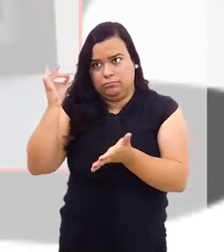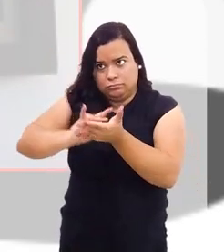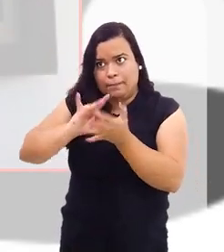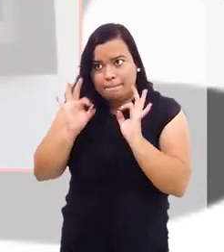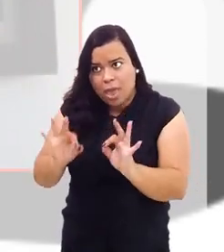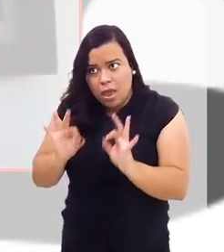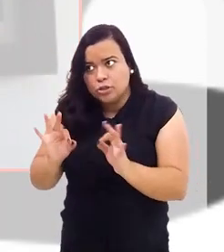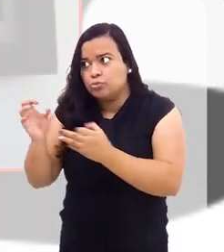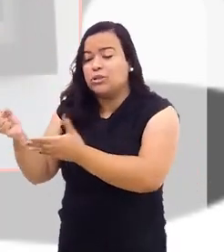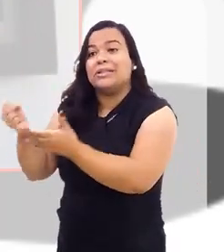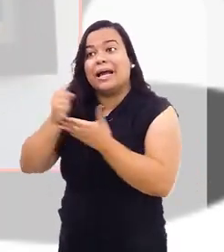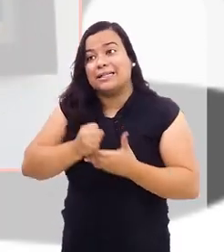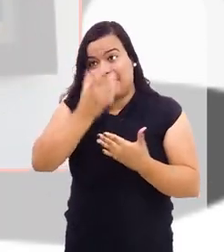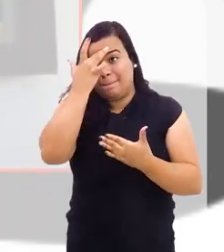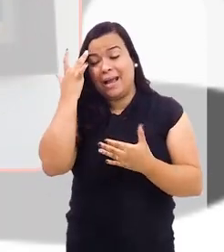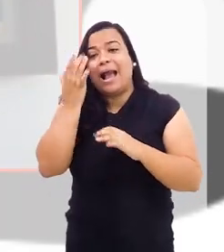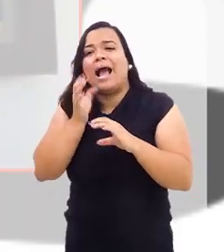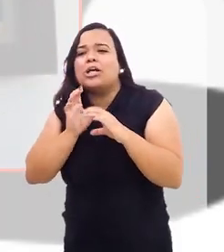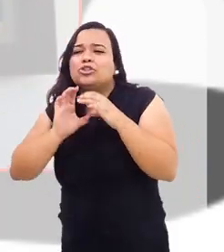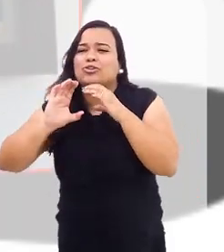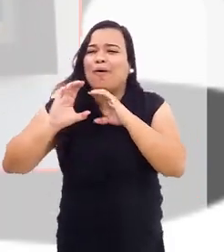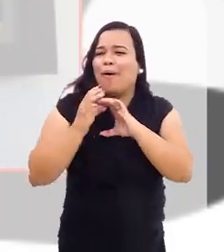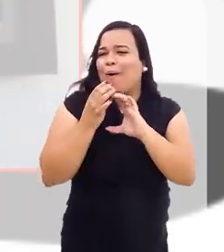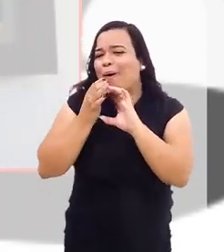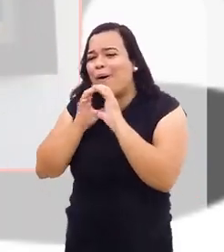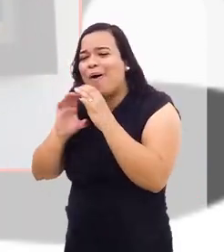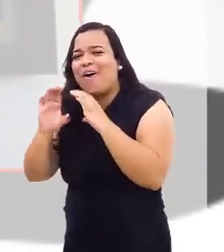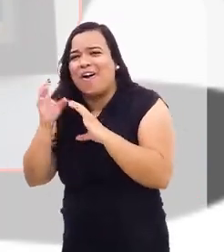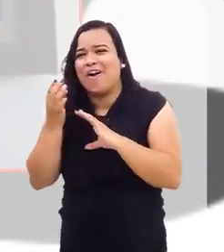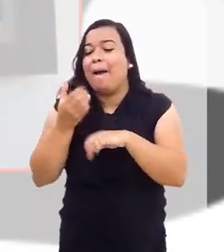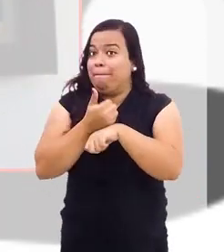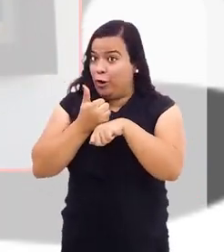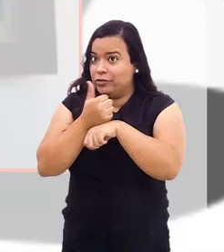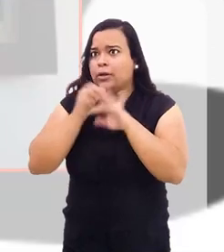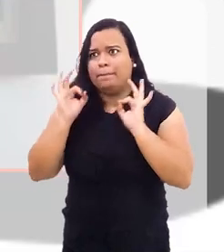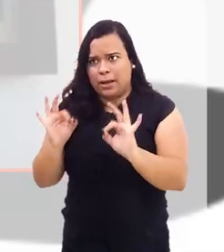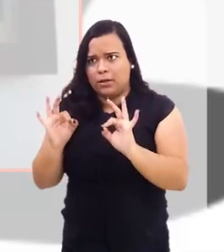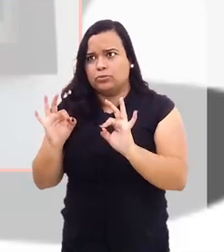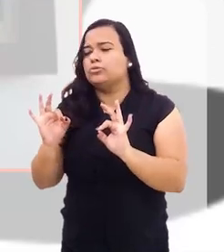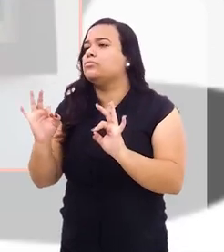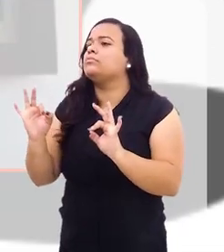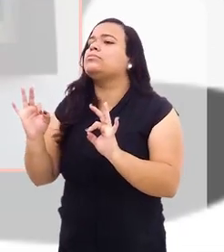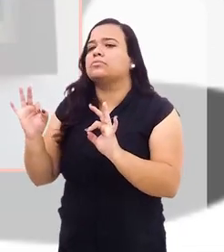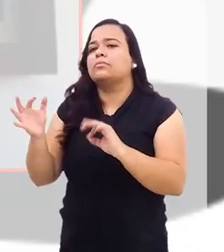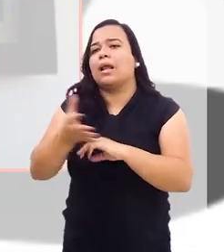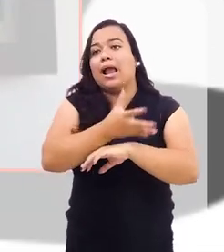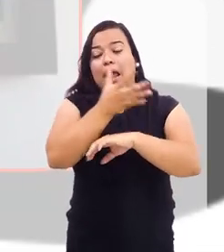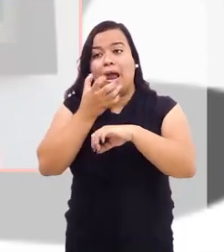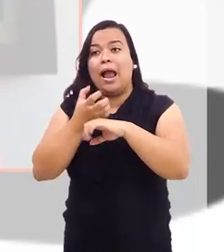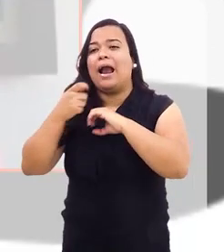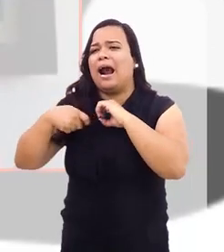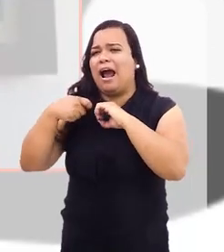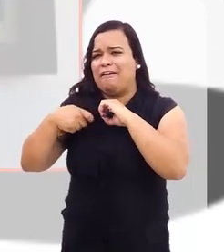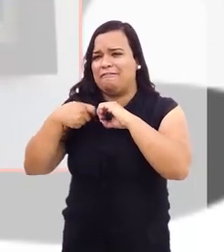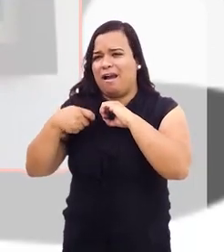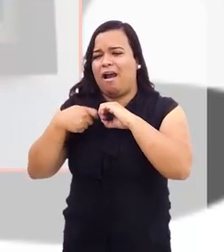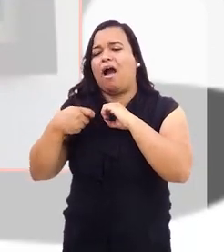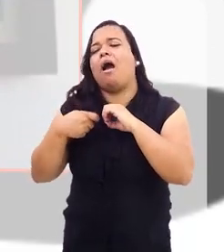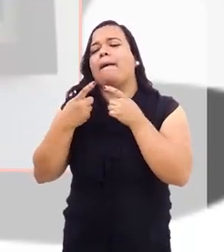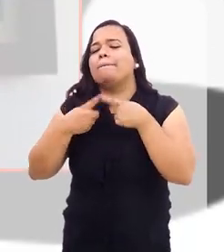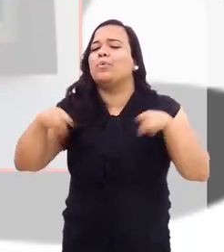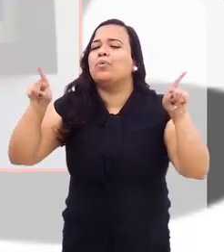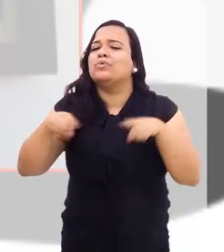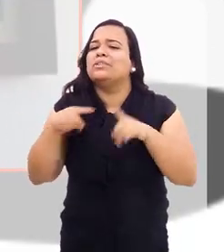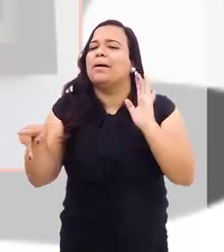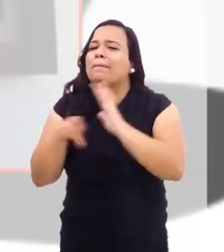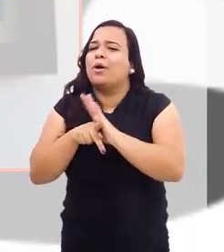era trazer uma cantora profissional para regravar algumas músicas que fossem